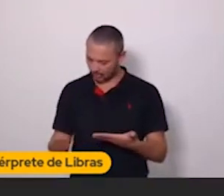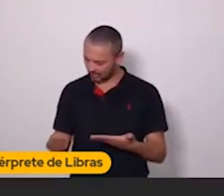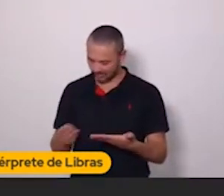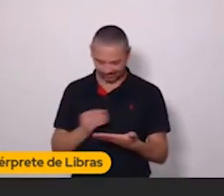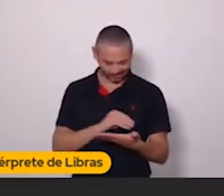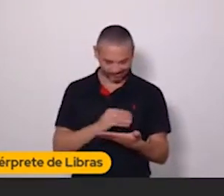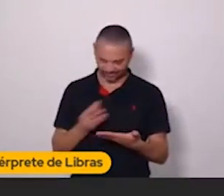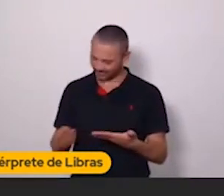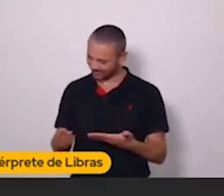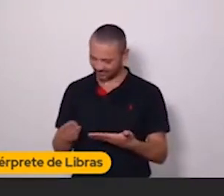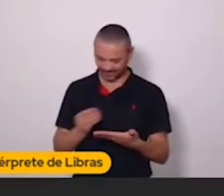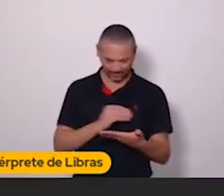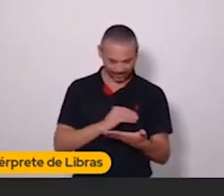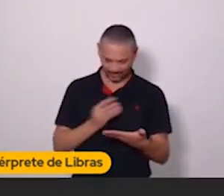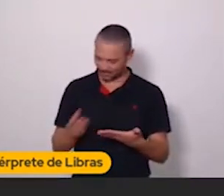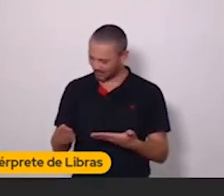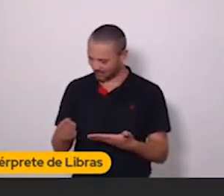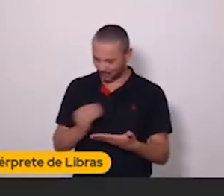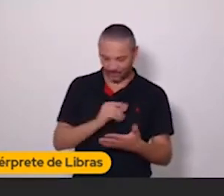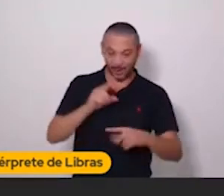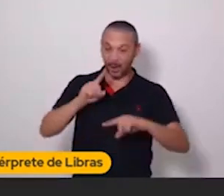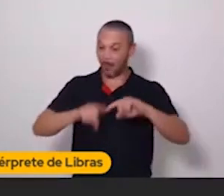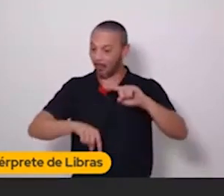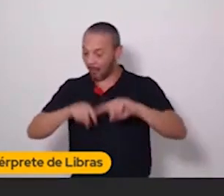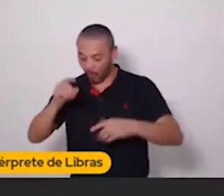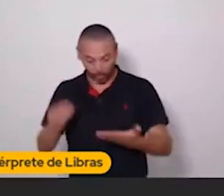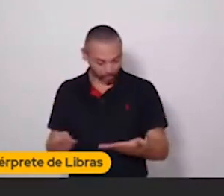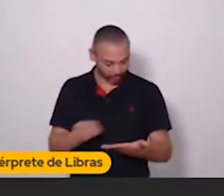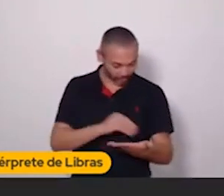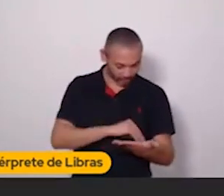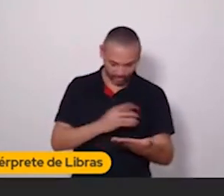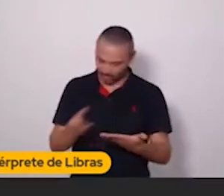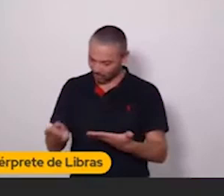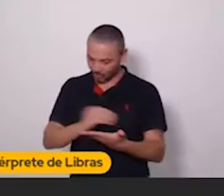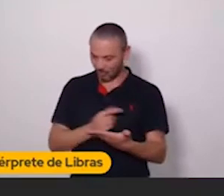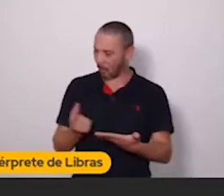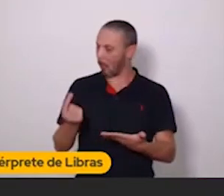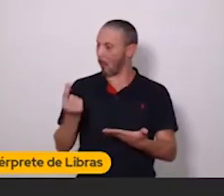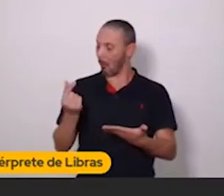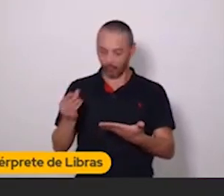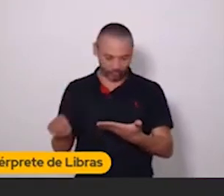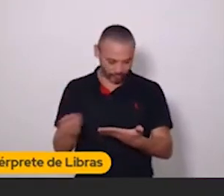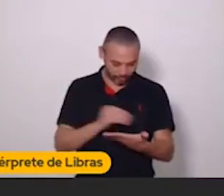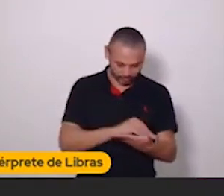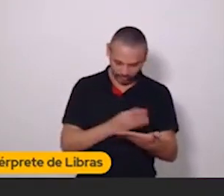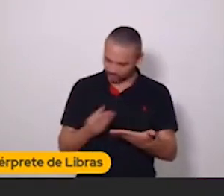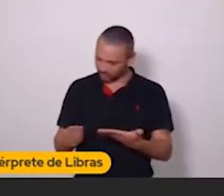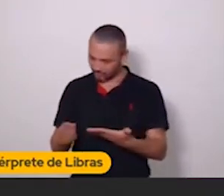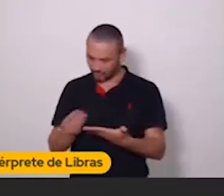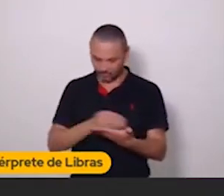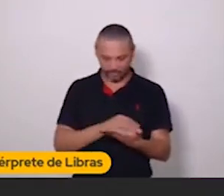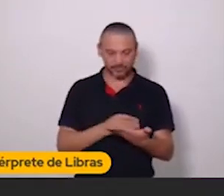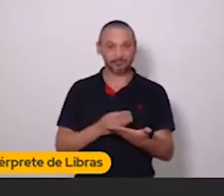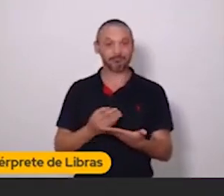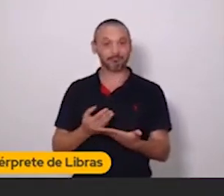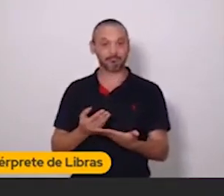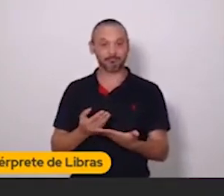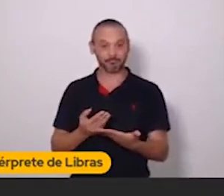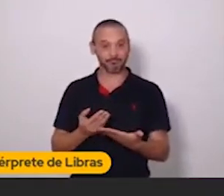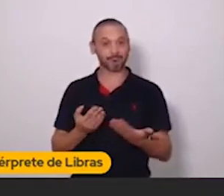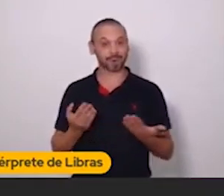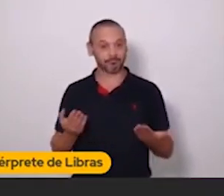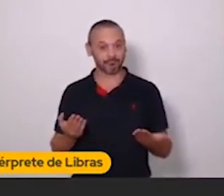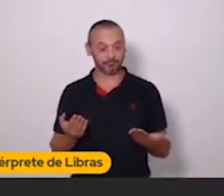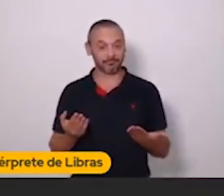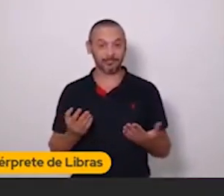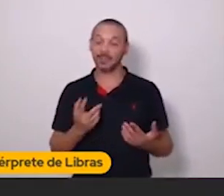Vê o produto, quanto ele custa. E você vai virando as páginas e só tem produto, produto, produto. E um feed vitrine